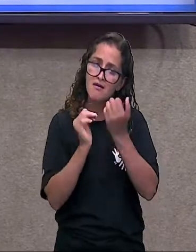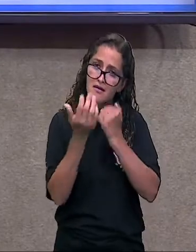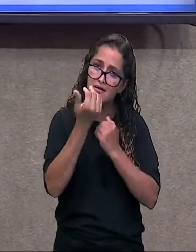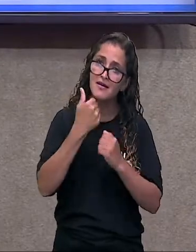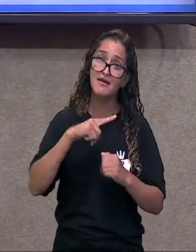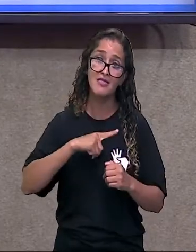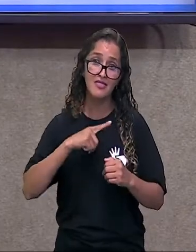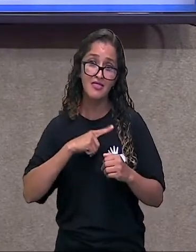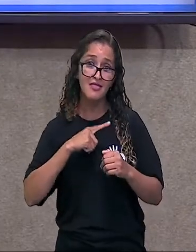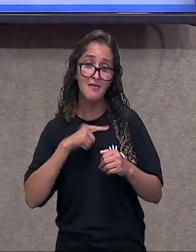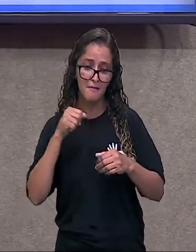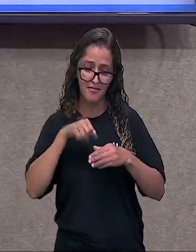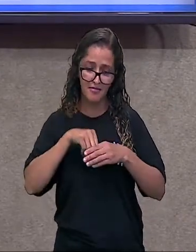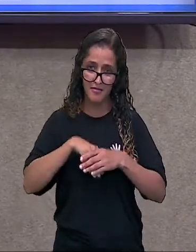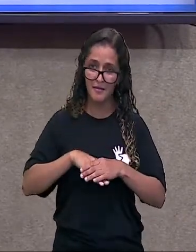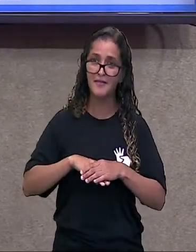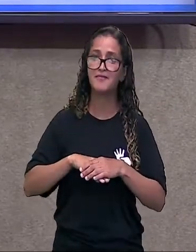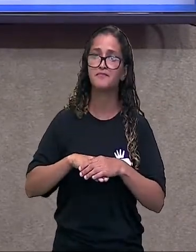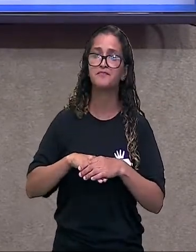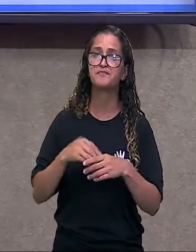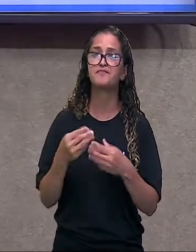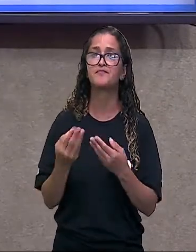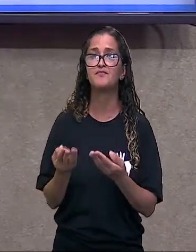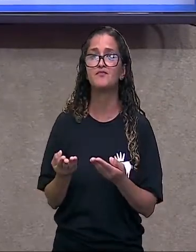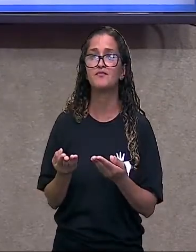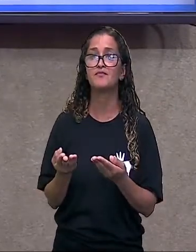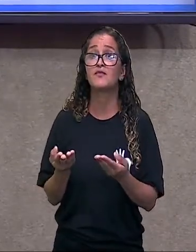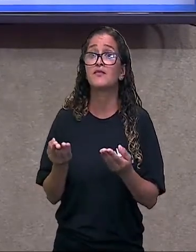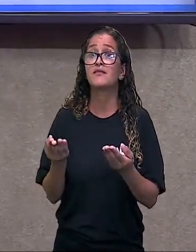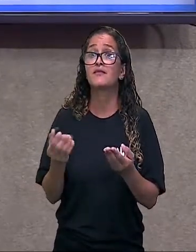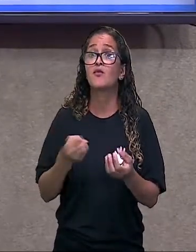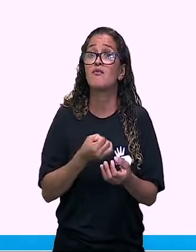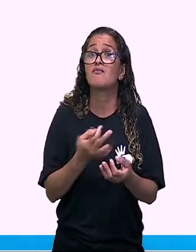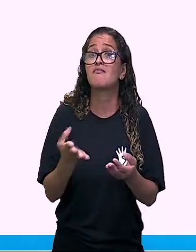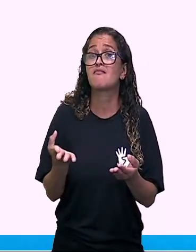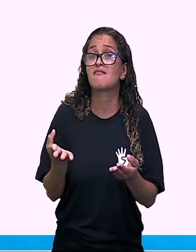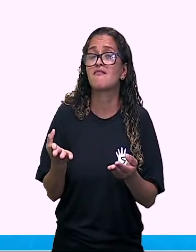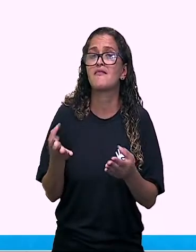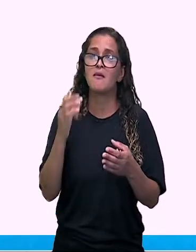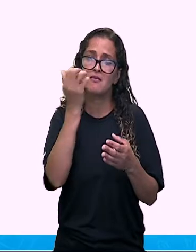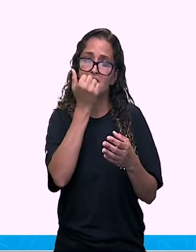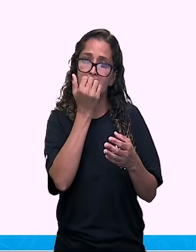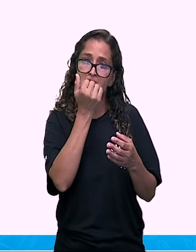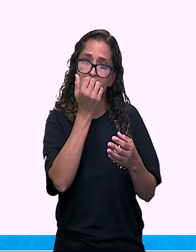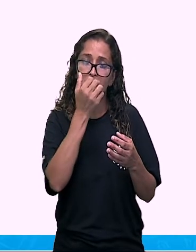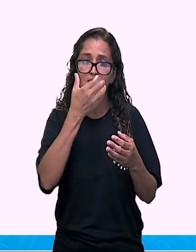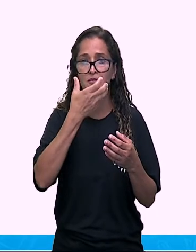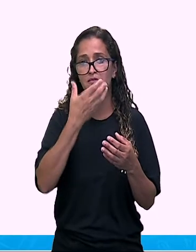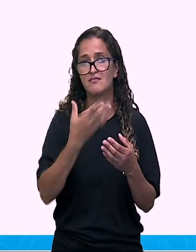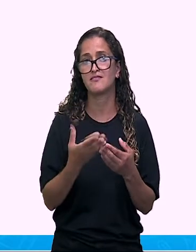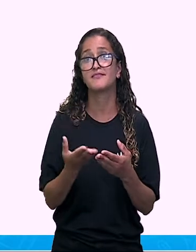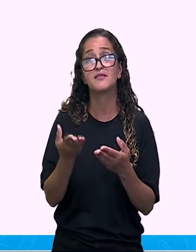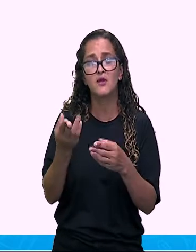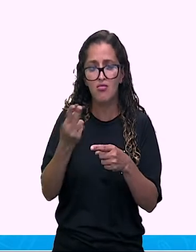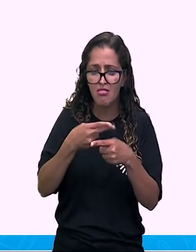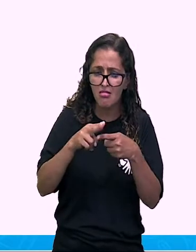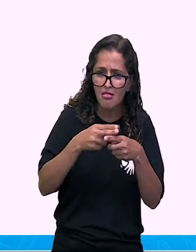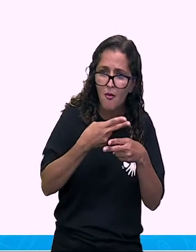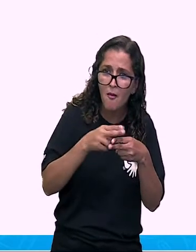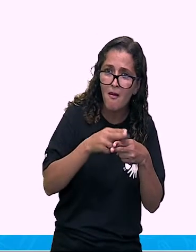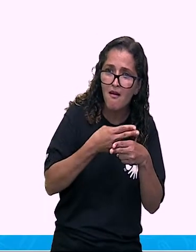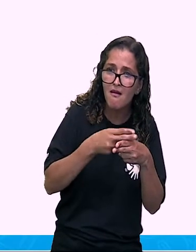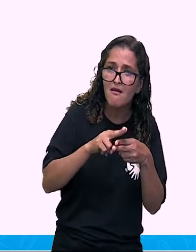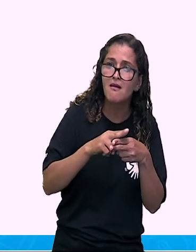ricos nessas bactérias boas. E quais são esses alimentos? Chocolate meio amargo. Ó que